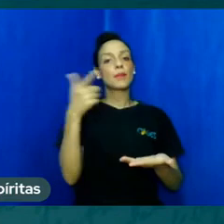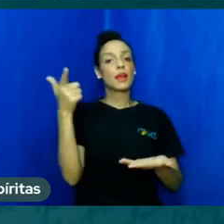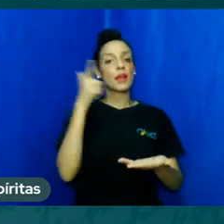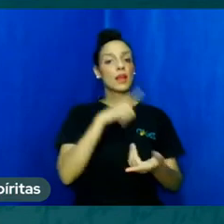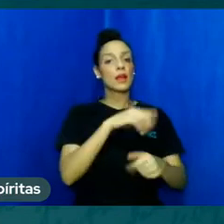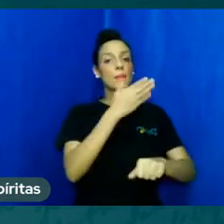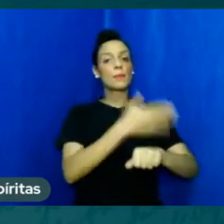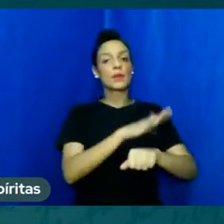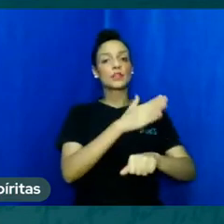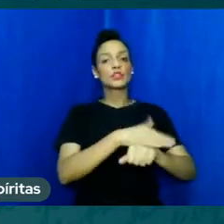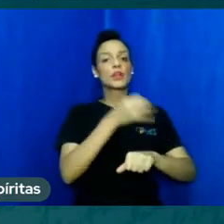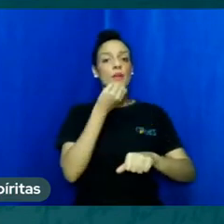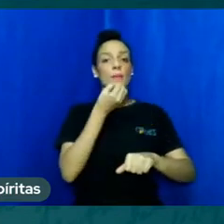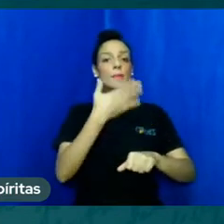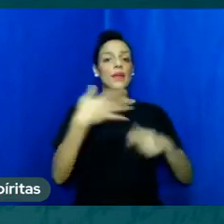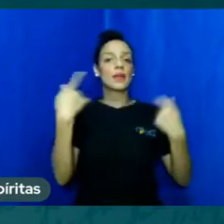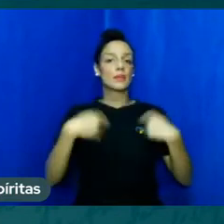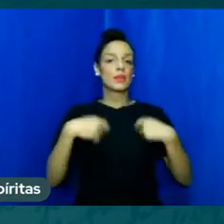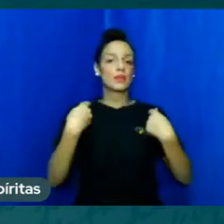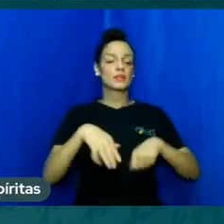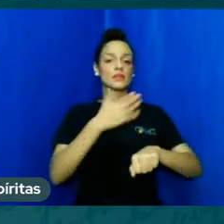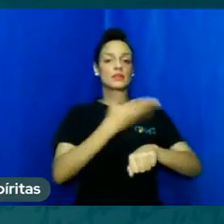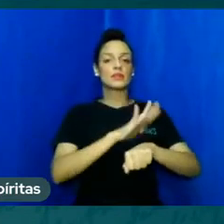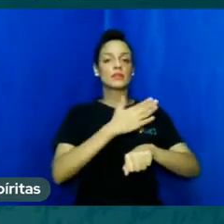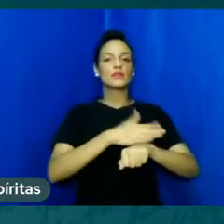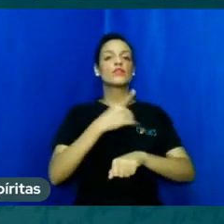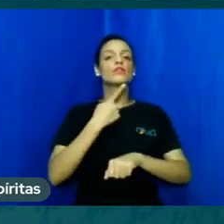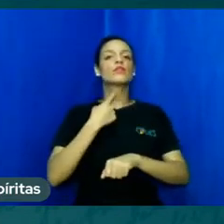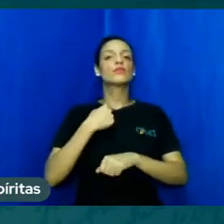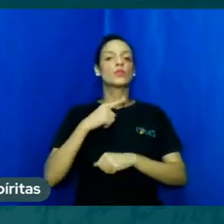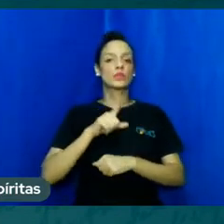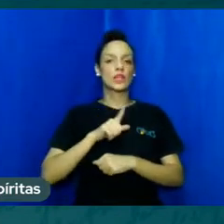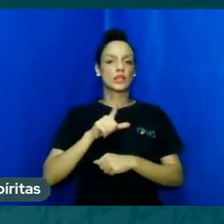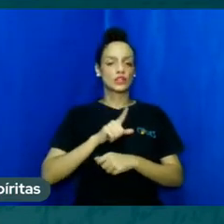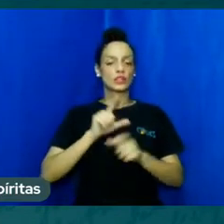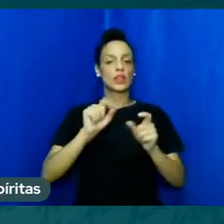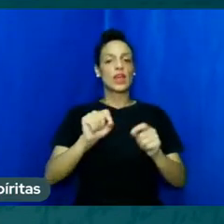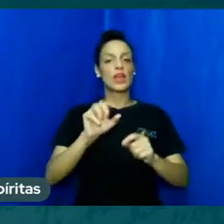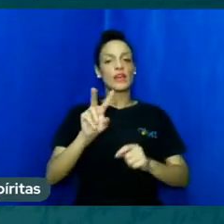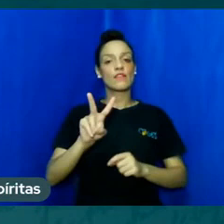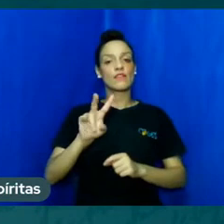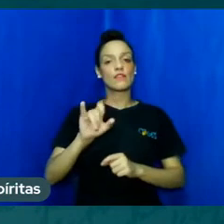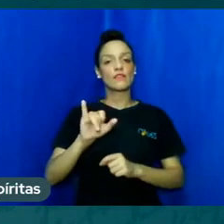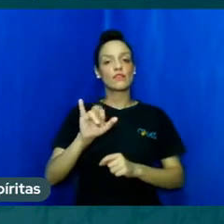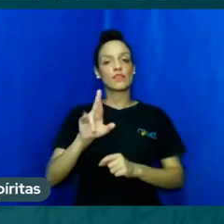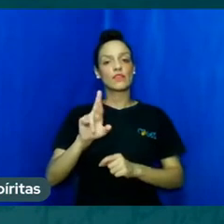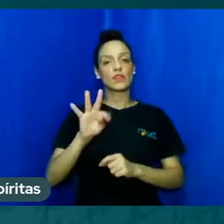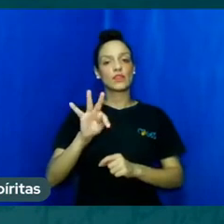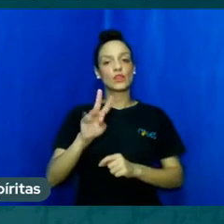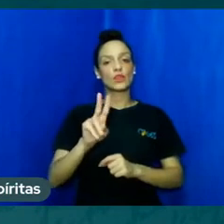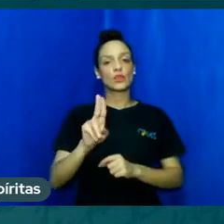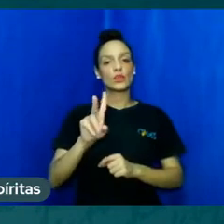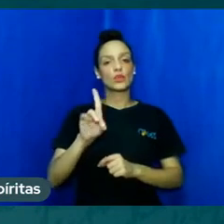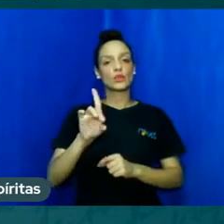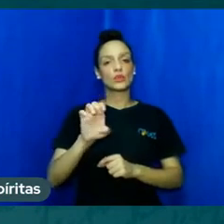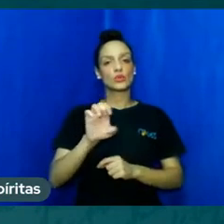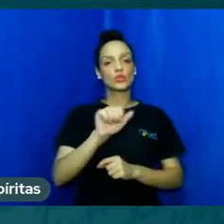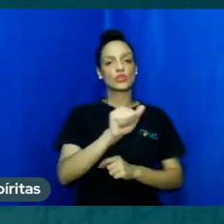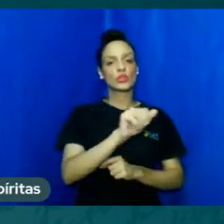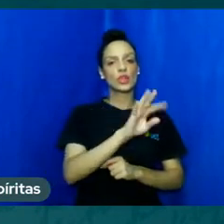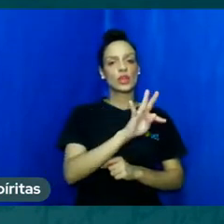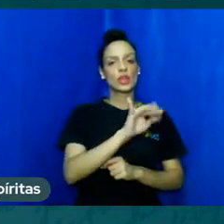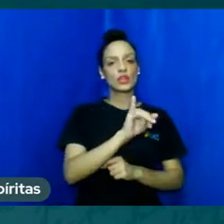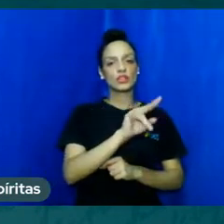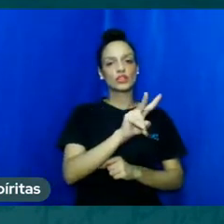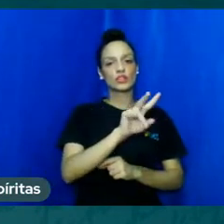é necessária é a ação da vontade veja virtude ativa a ação da vontade para não fazer o mal bastam